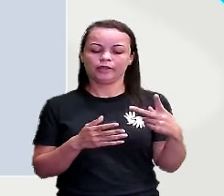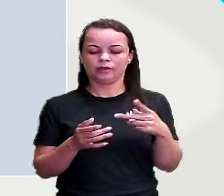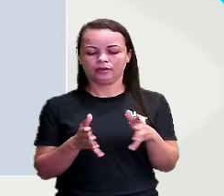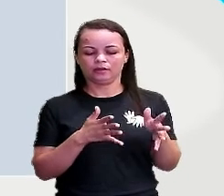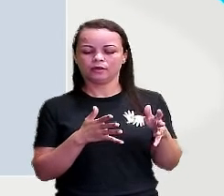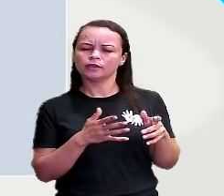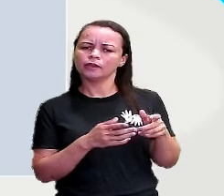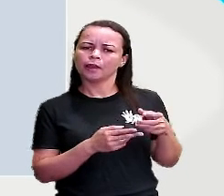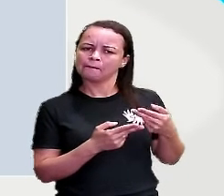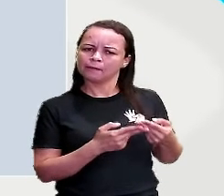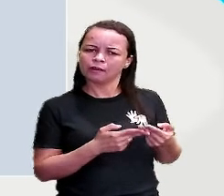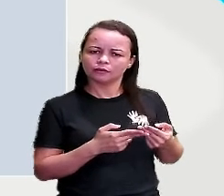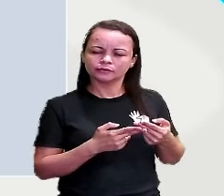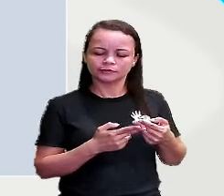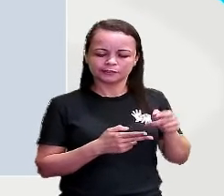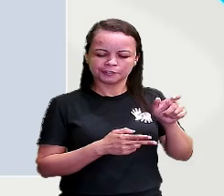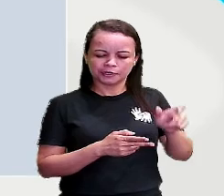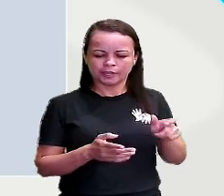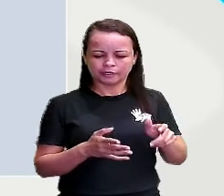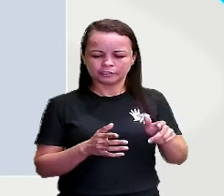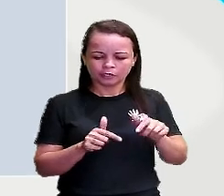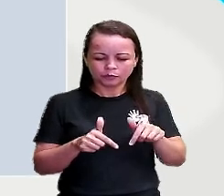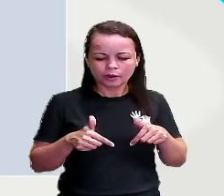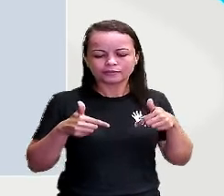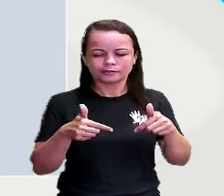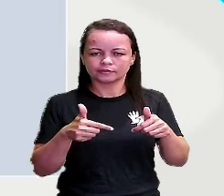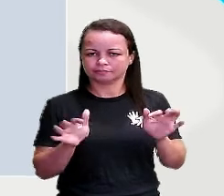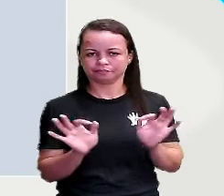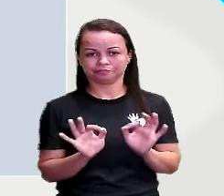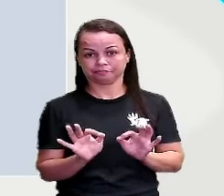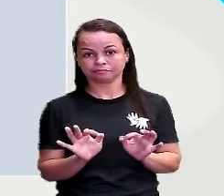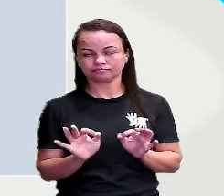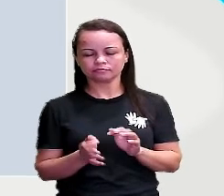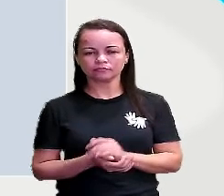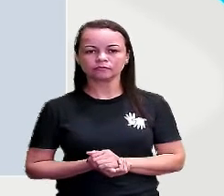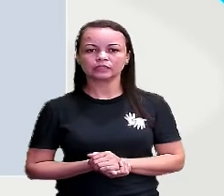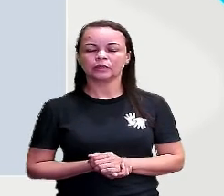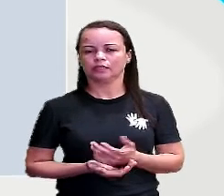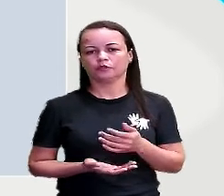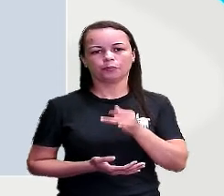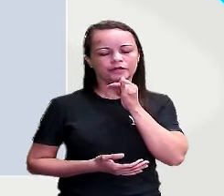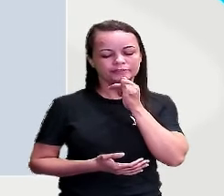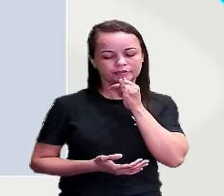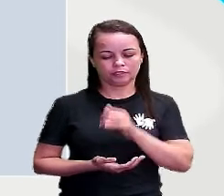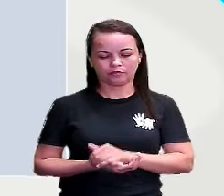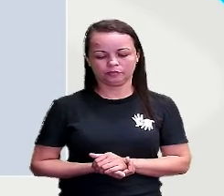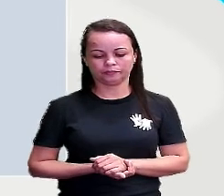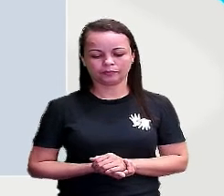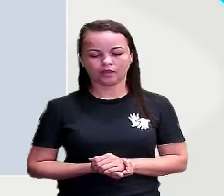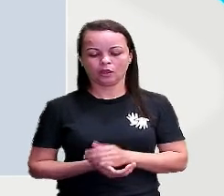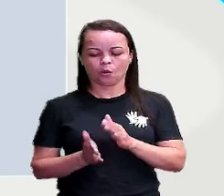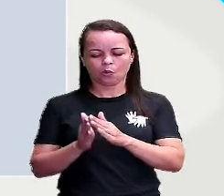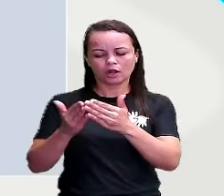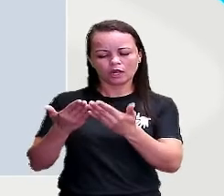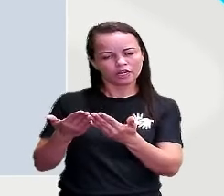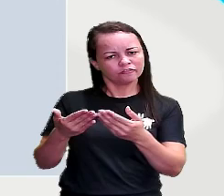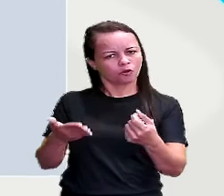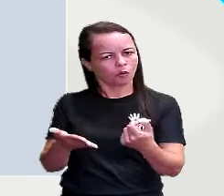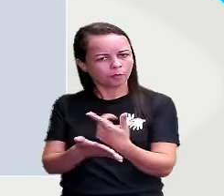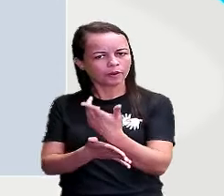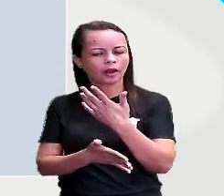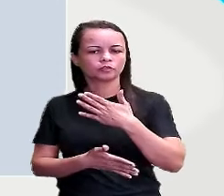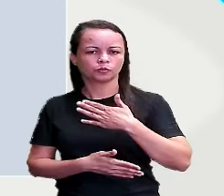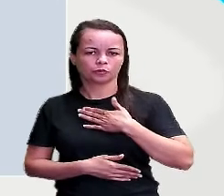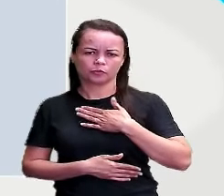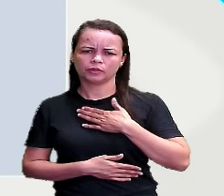recebe a ação verbal. Ele não executa, sim, ele recebe. Então, o livro foi comprado por mim. Então quem foi comprado por mim